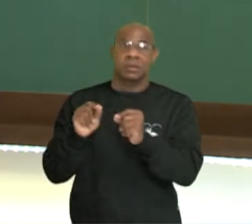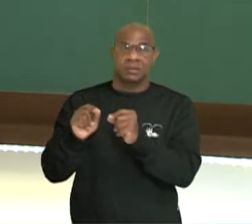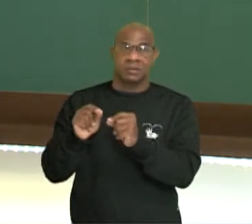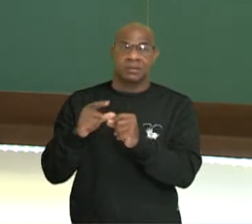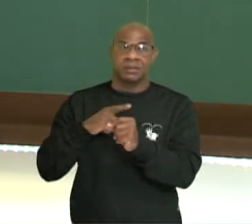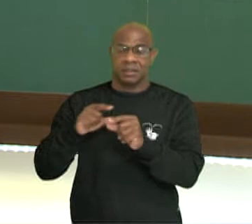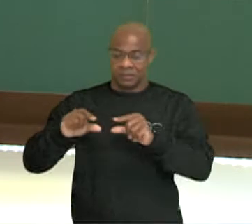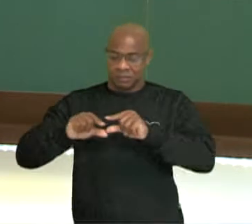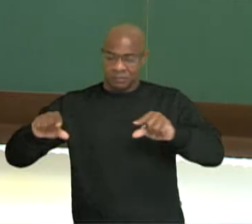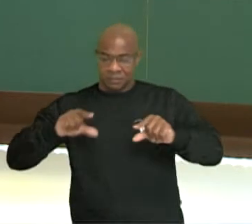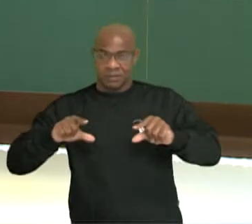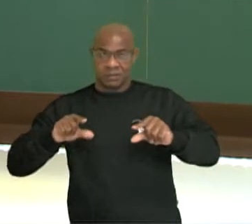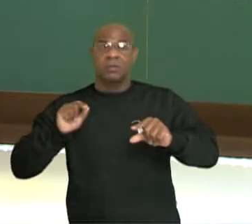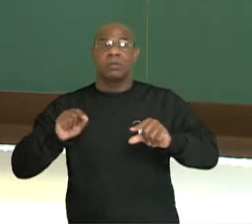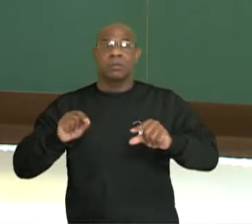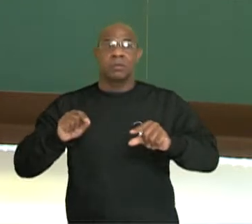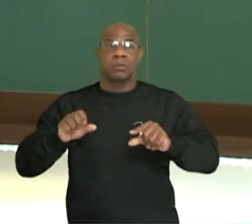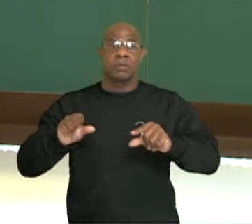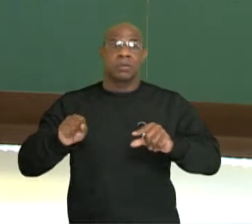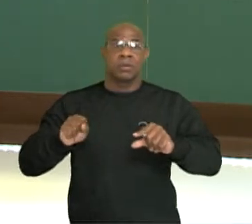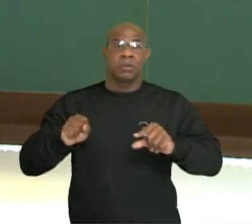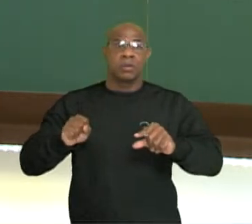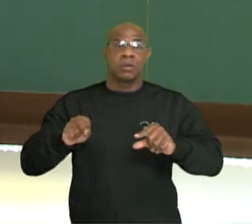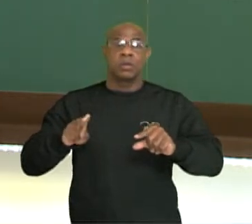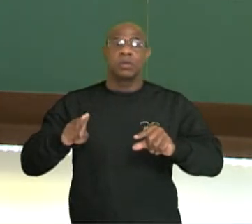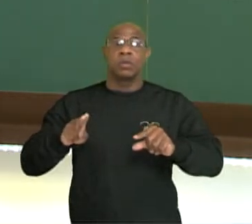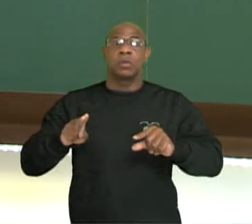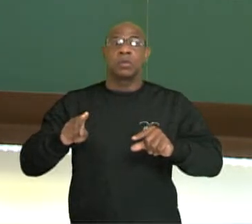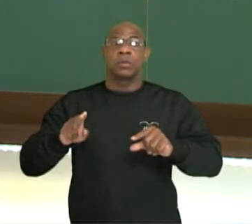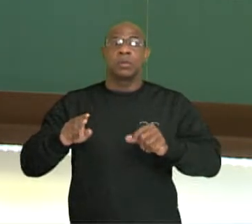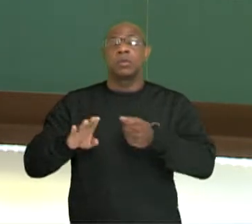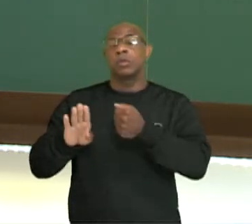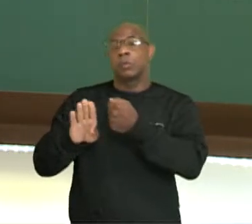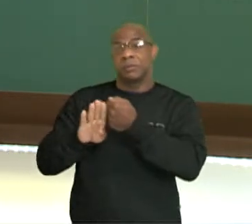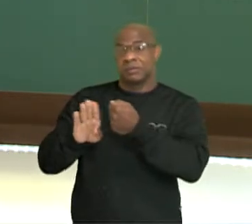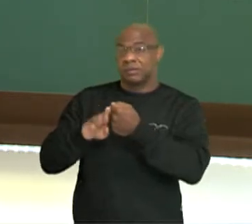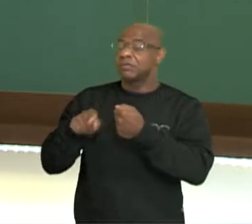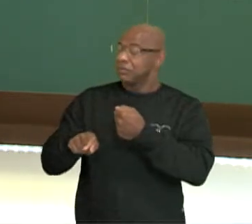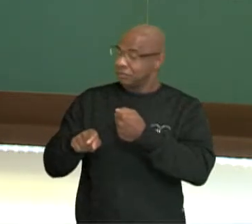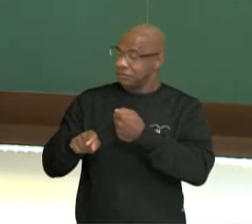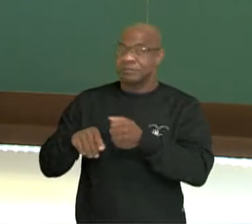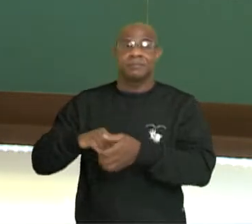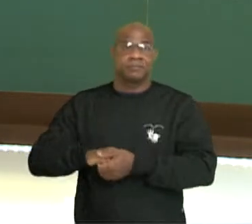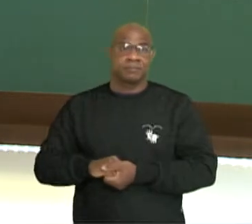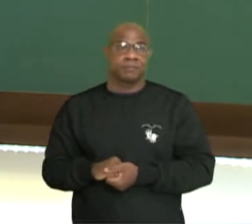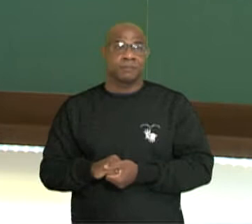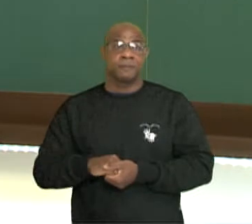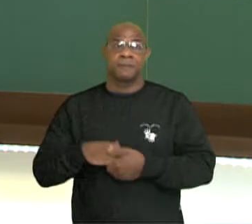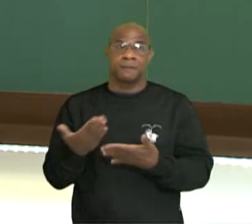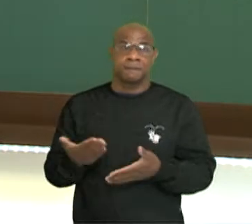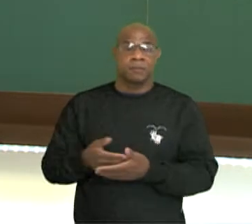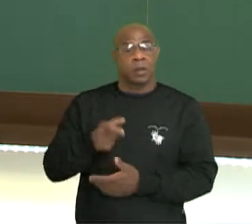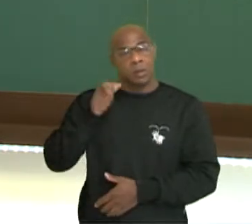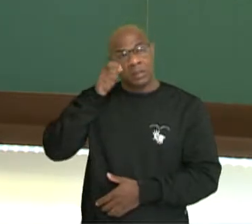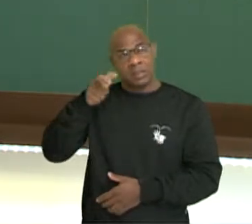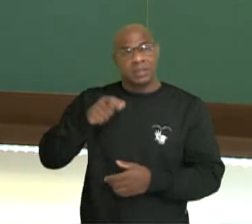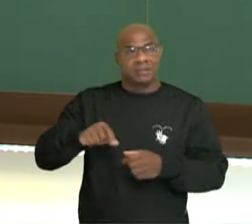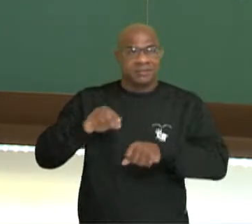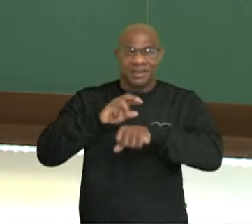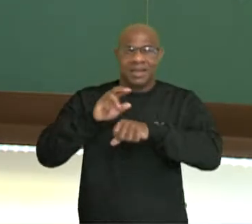oração subordinada, substantiva, completiva, nominal. Olha que interessante